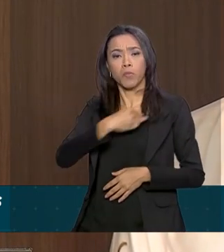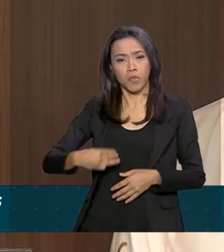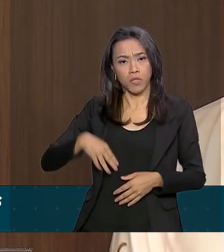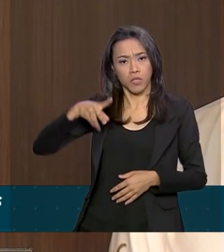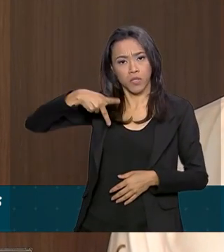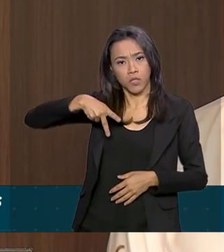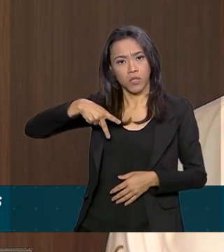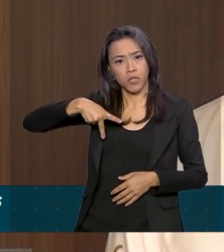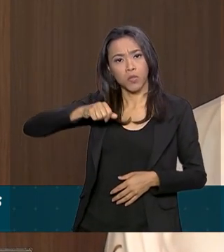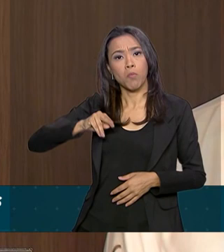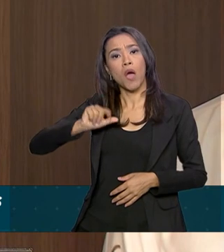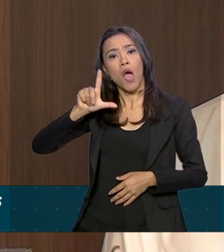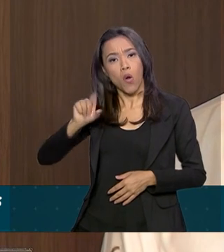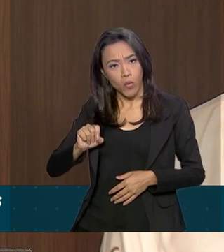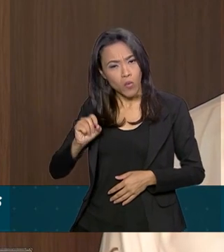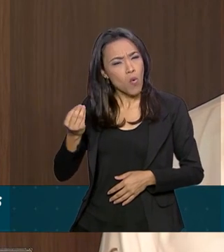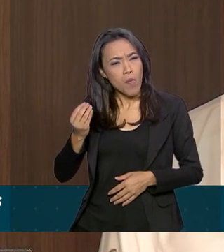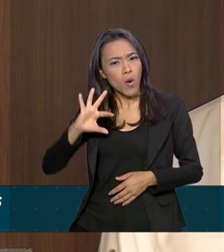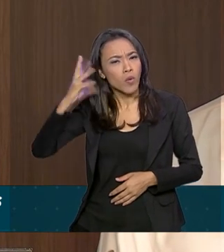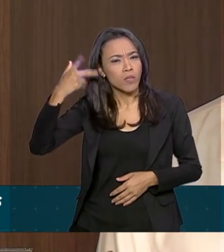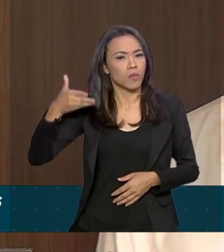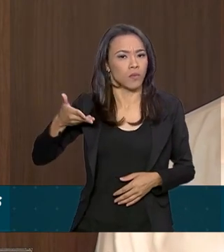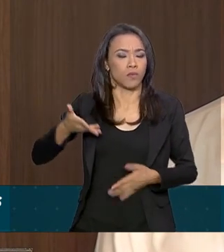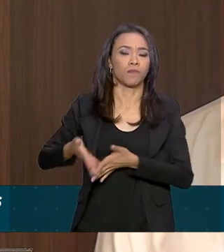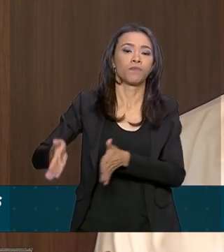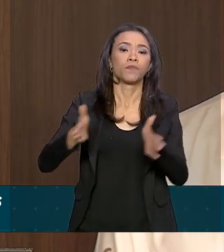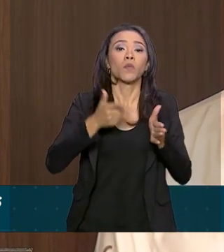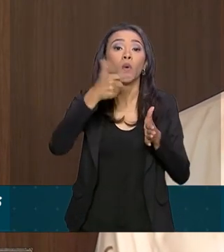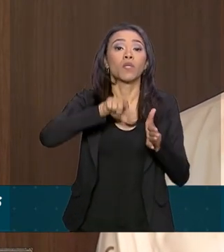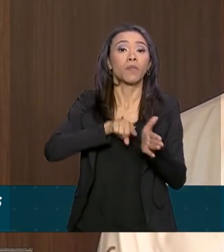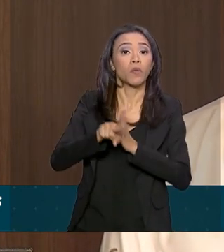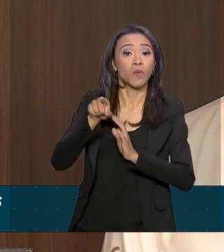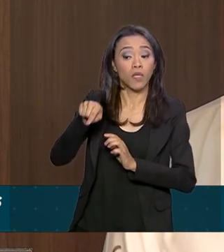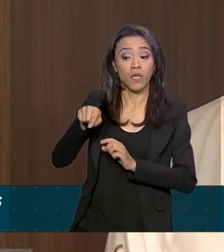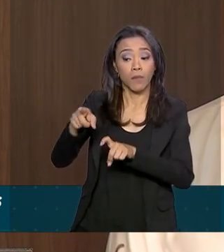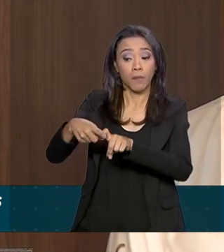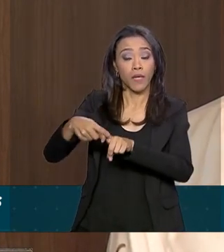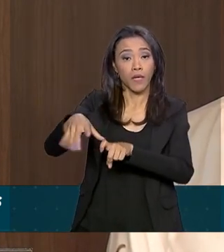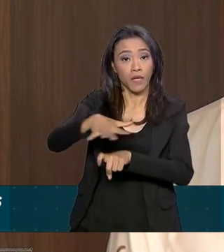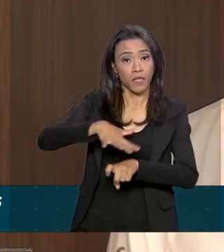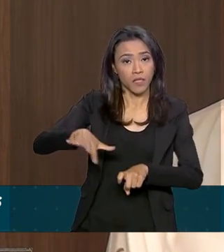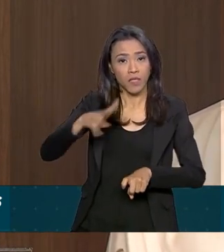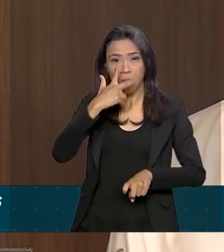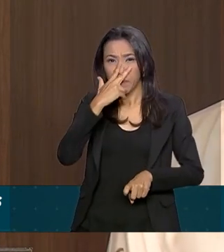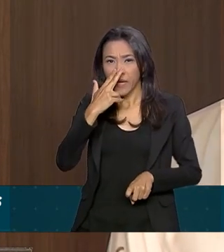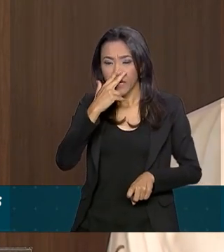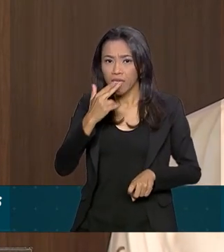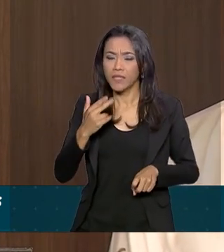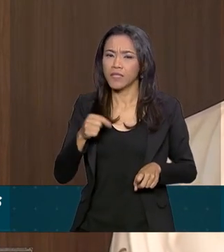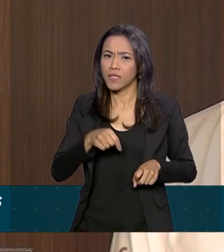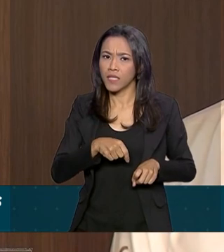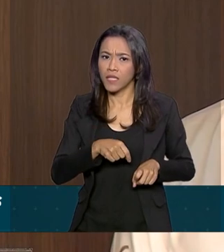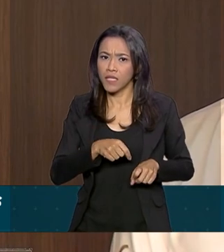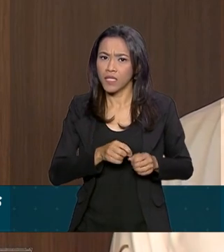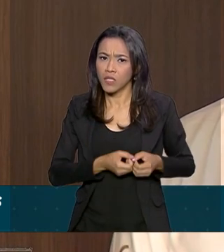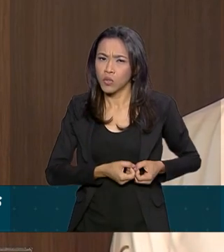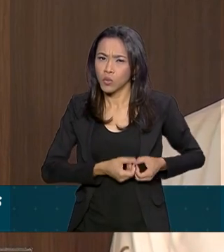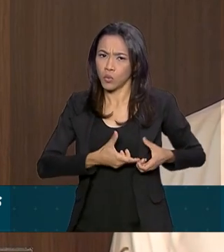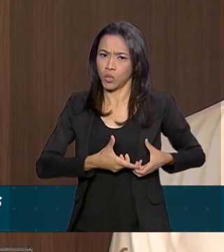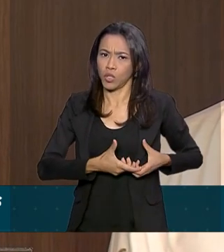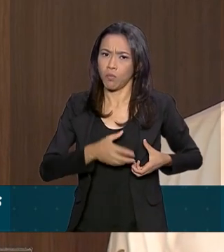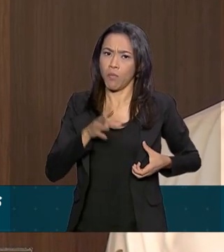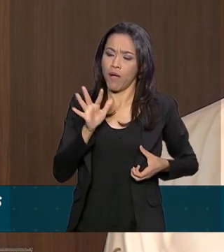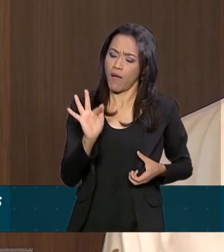E pergunta da ordem médica, há o aparecimento de uma ferida que foi realizada um curativo. Eu não me lembro